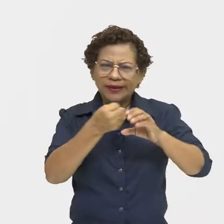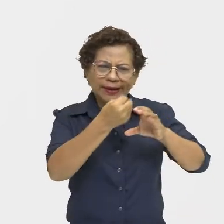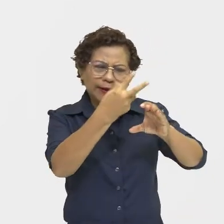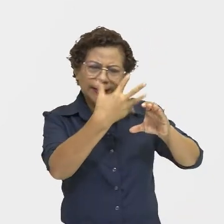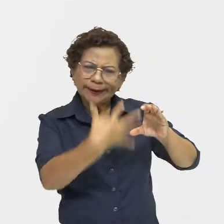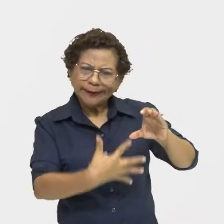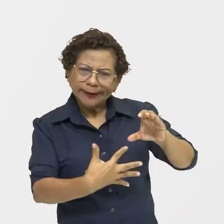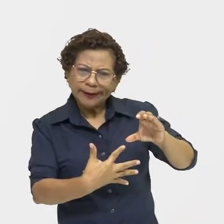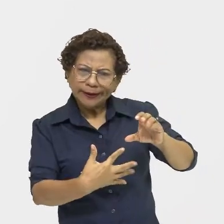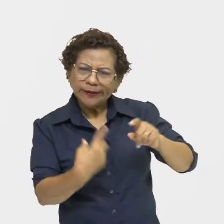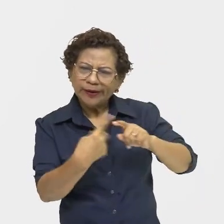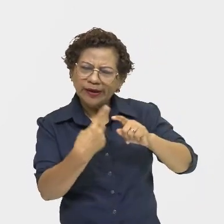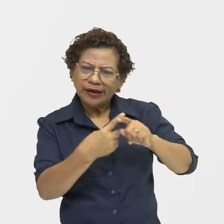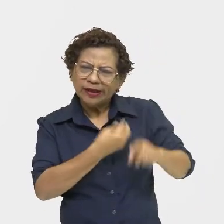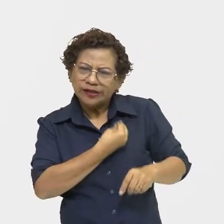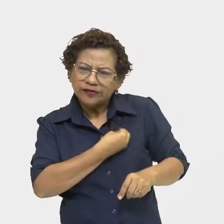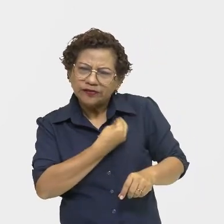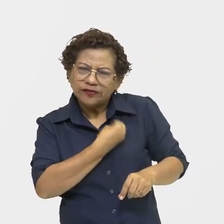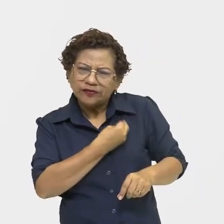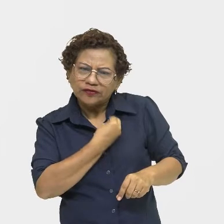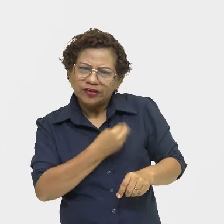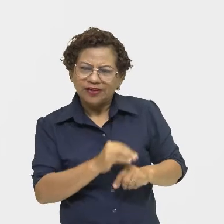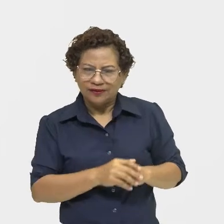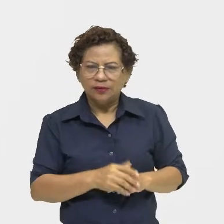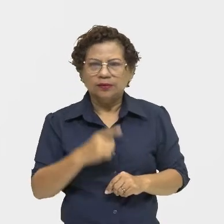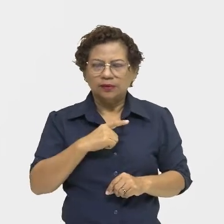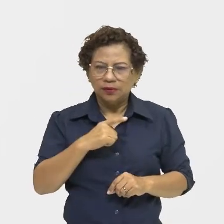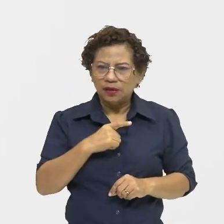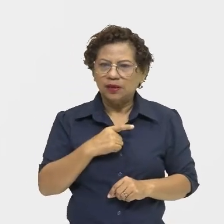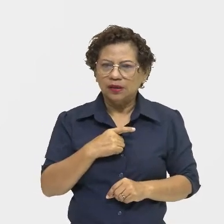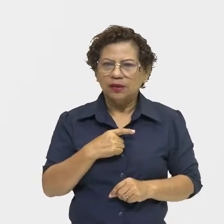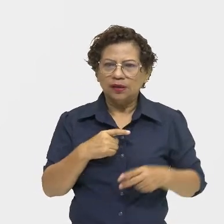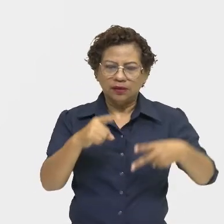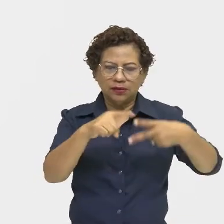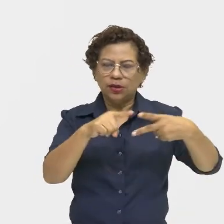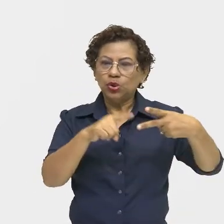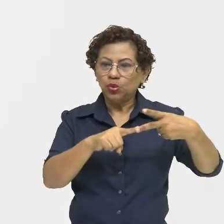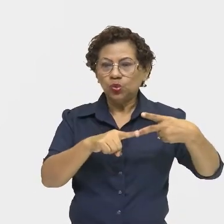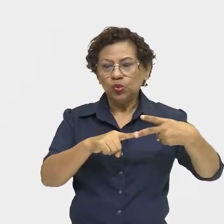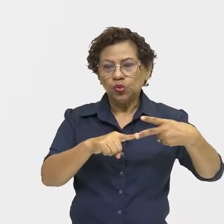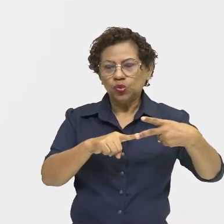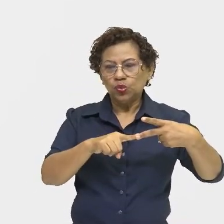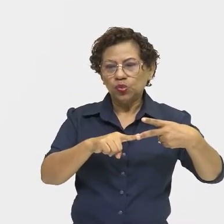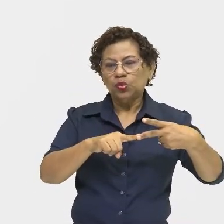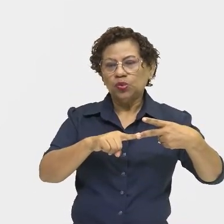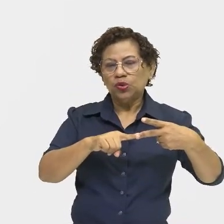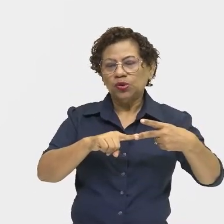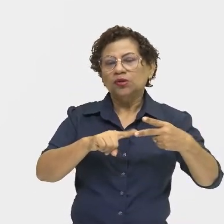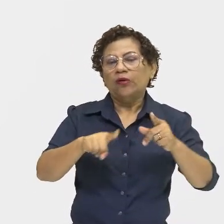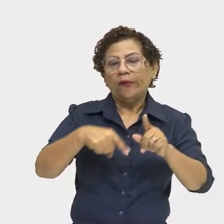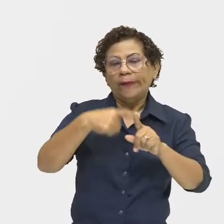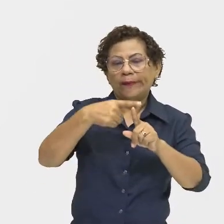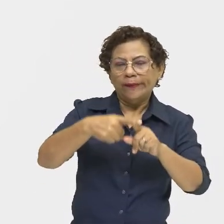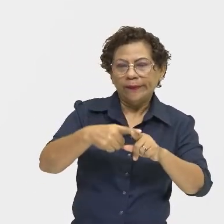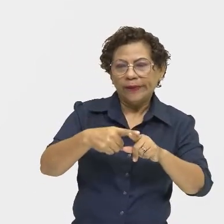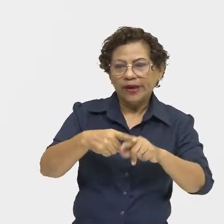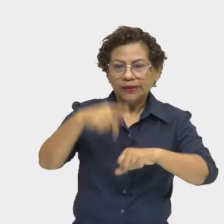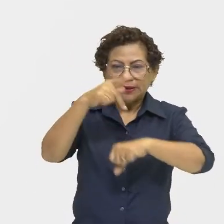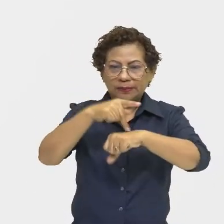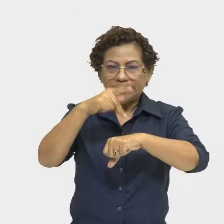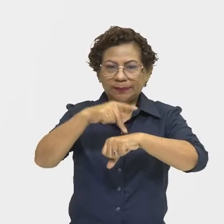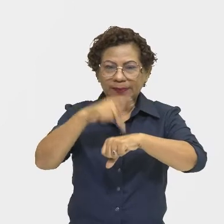dessa moradia dos domens? que consiste em duas ou mais pedras grandes fincadas